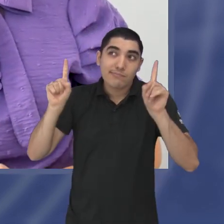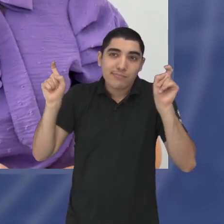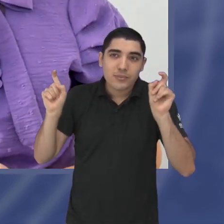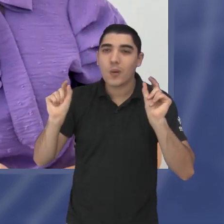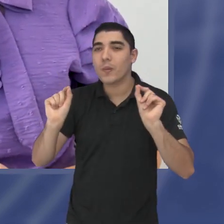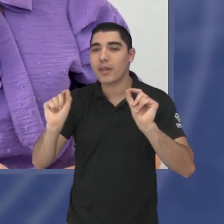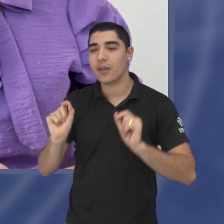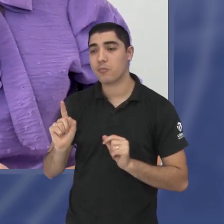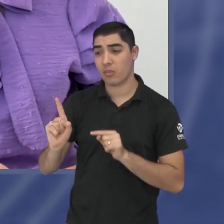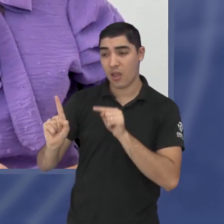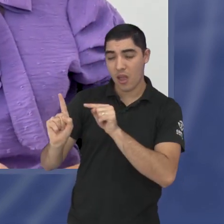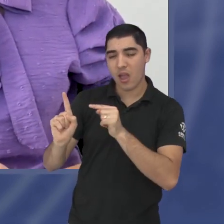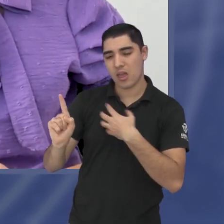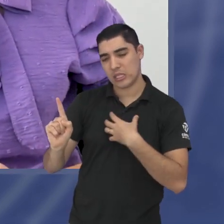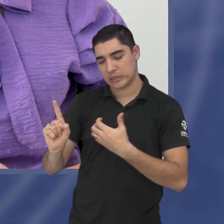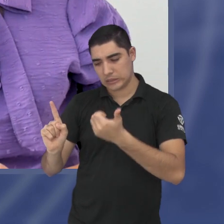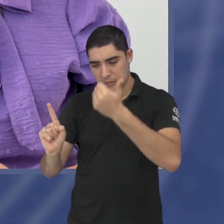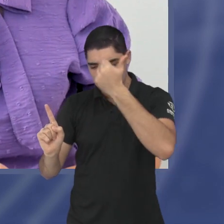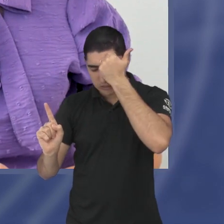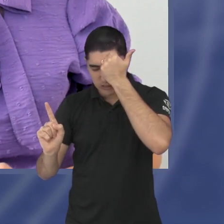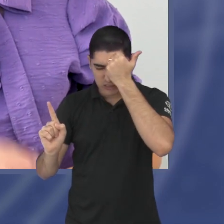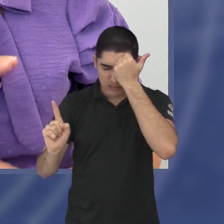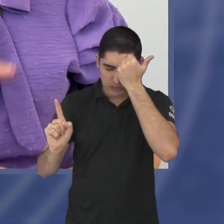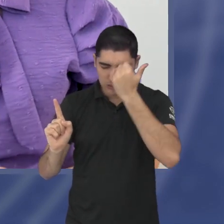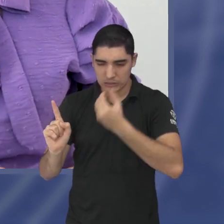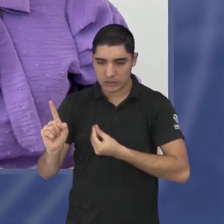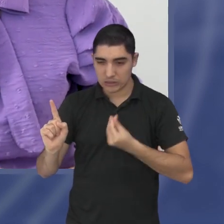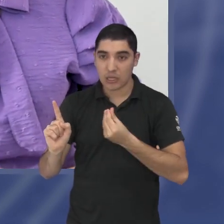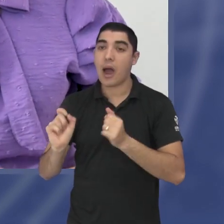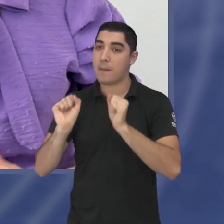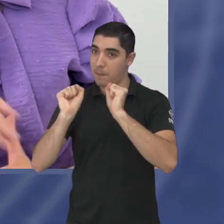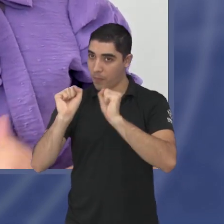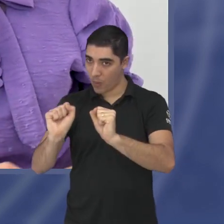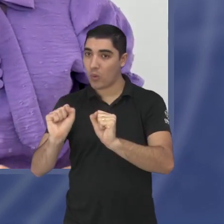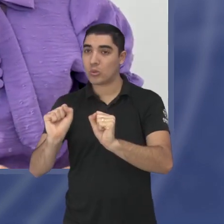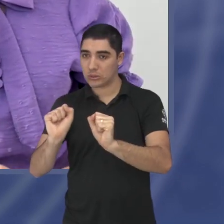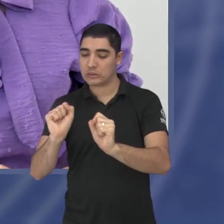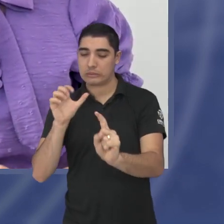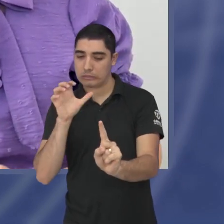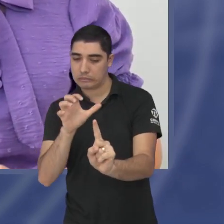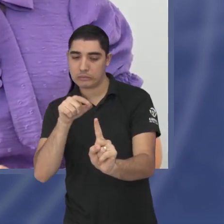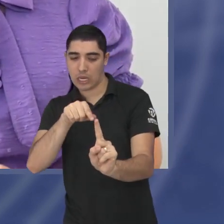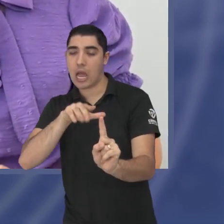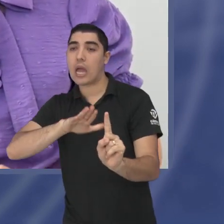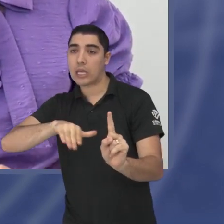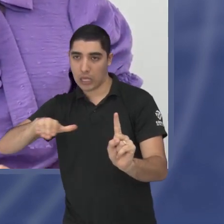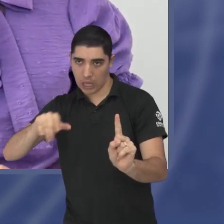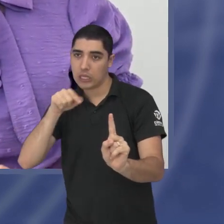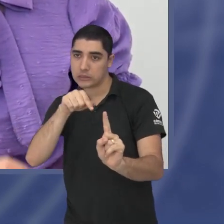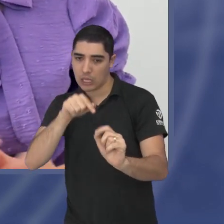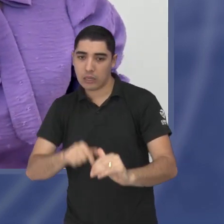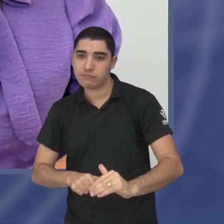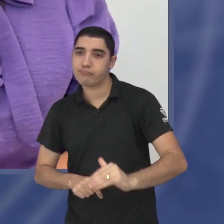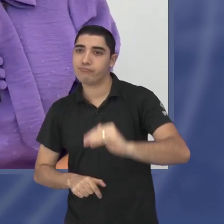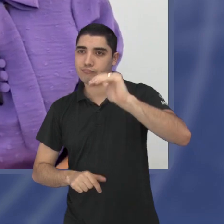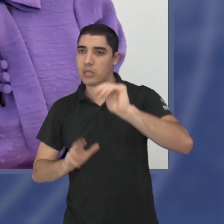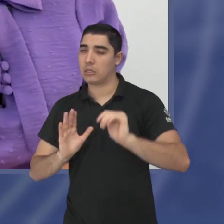e para algumas, isso marca muito forte no desenvolvimento todo infantil, e para a vida toda da pessoa.